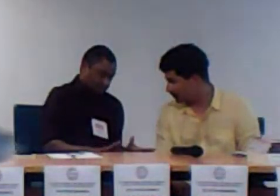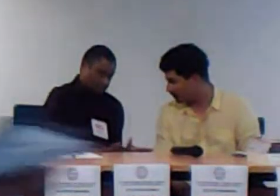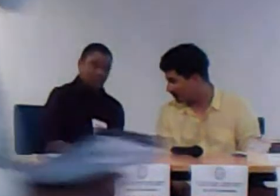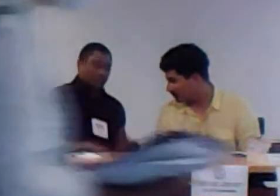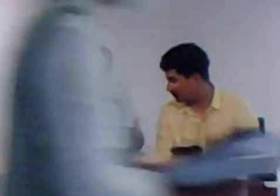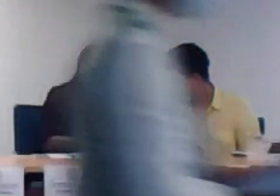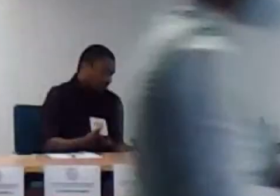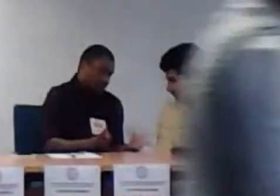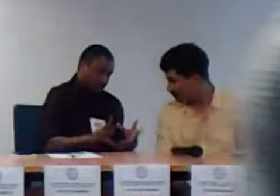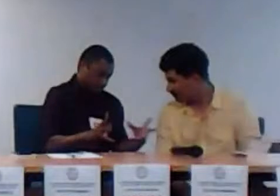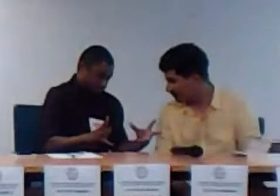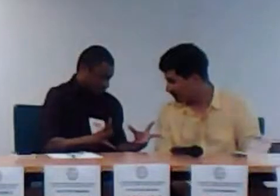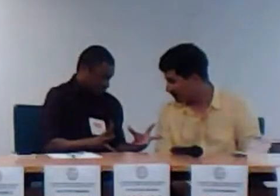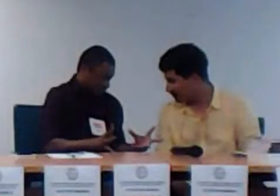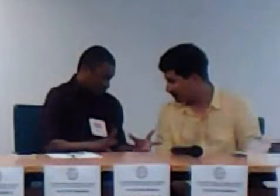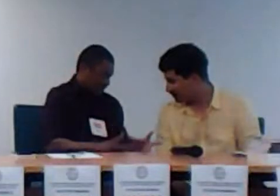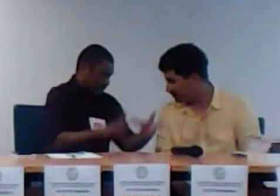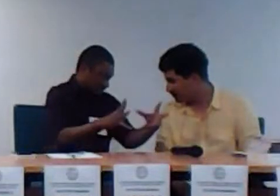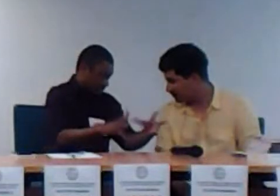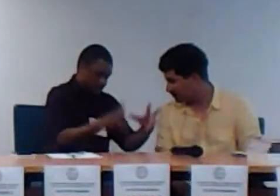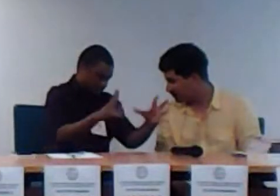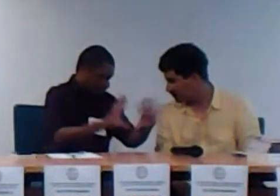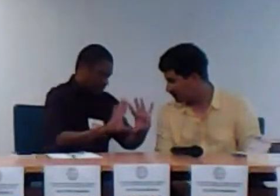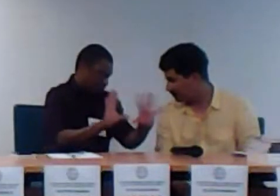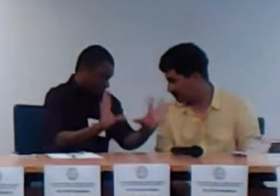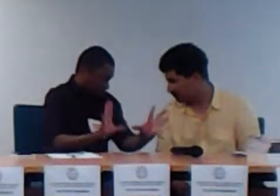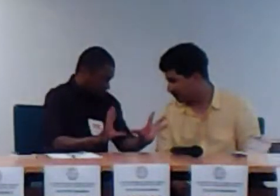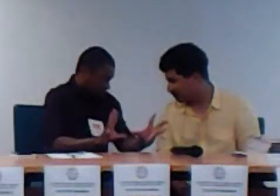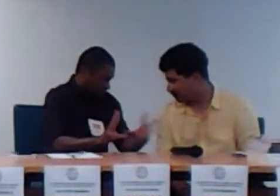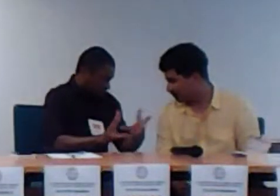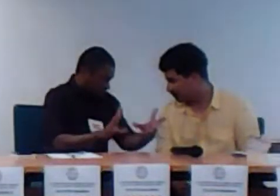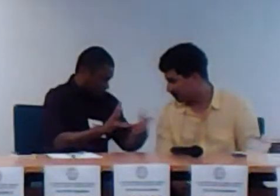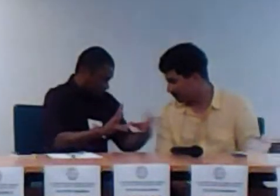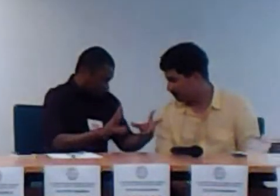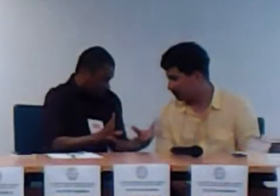...cuidados pessoais de todos os cursos do INN,